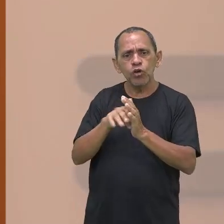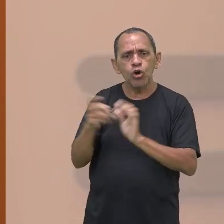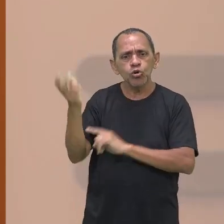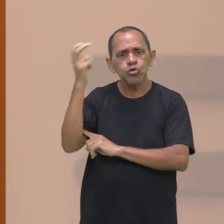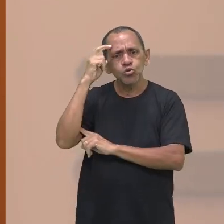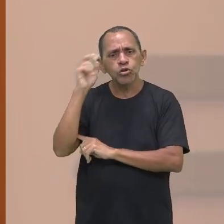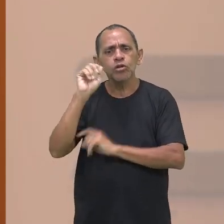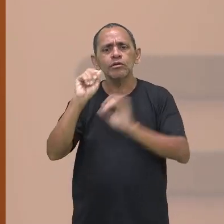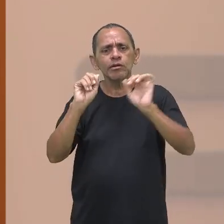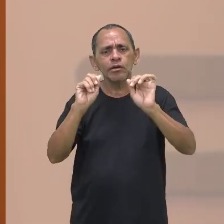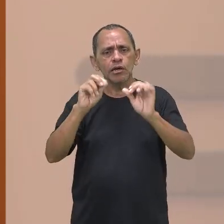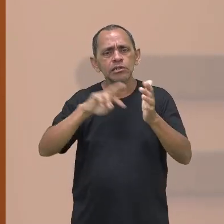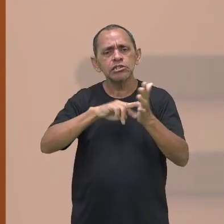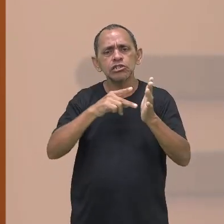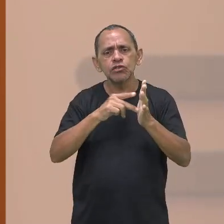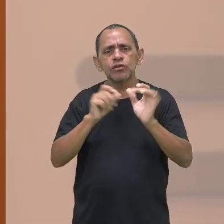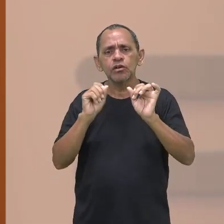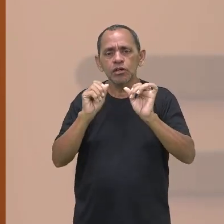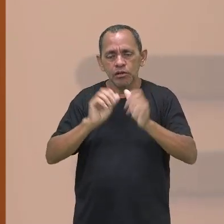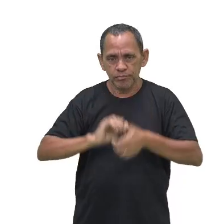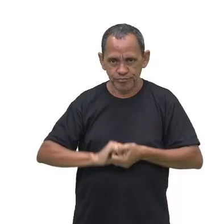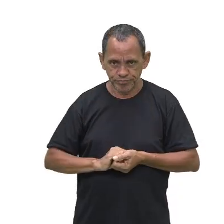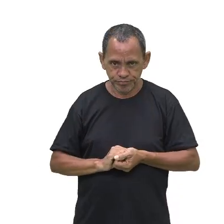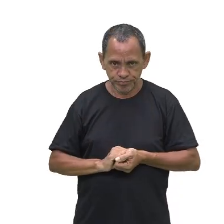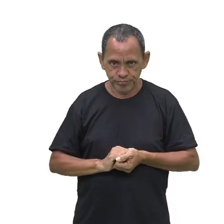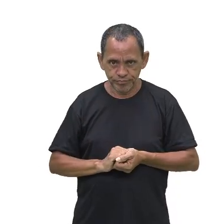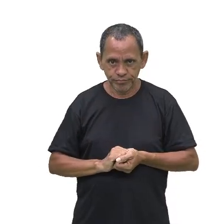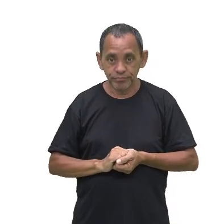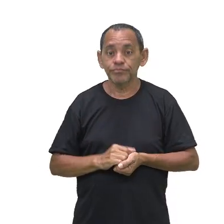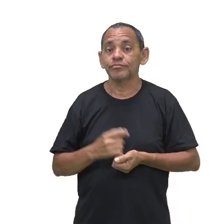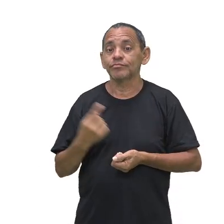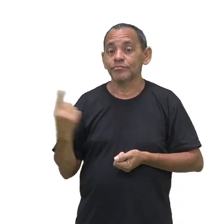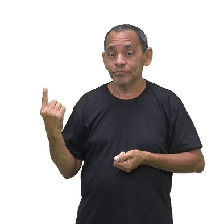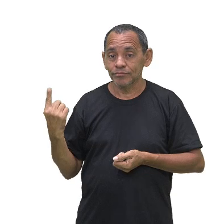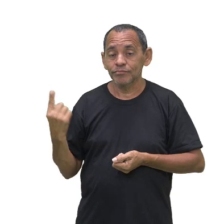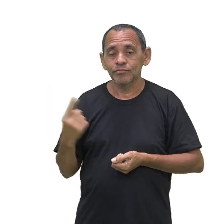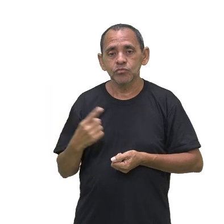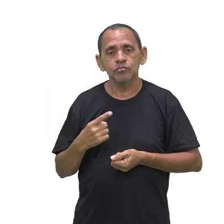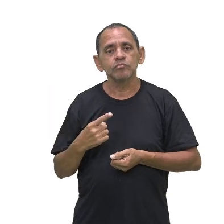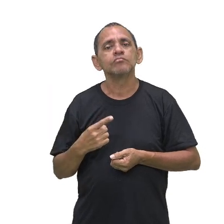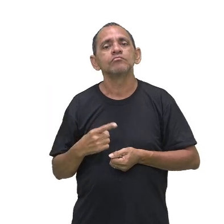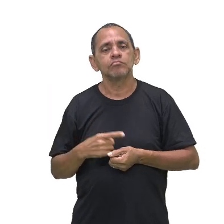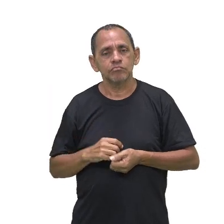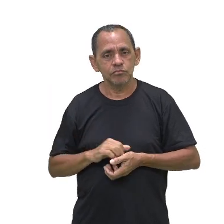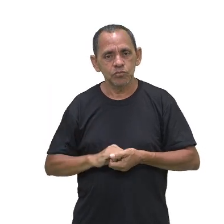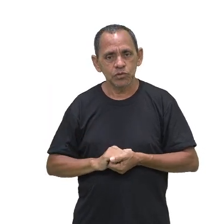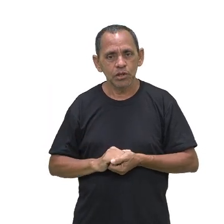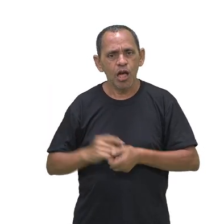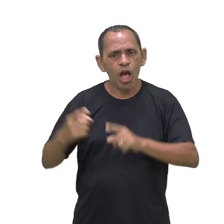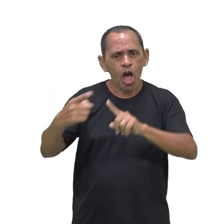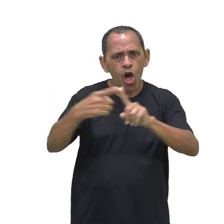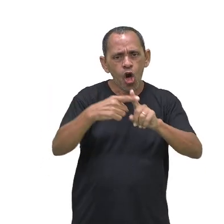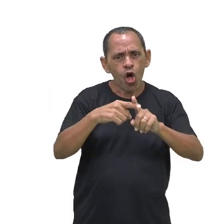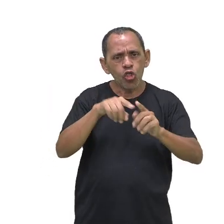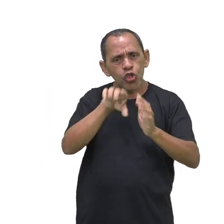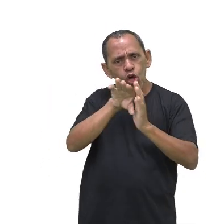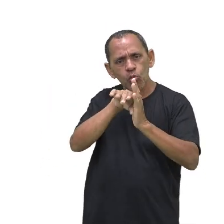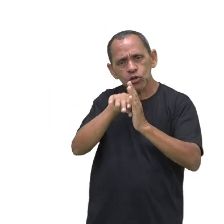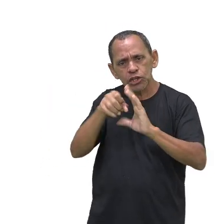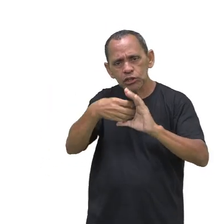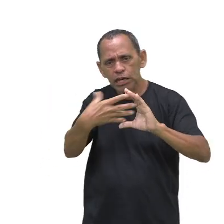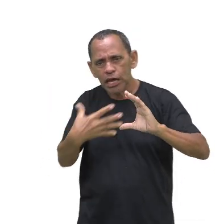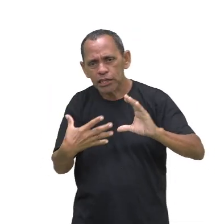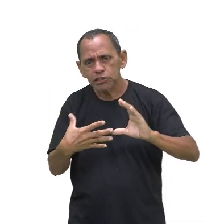afinal de contas, o que é cultura? Cultura é um termo com sentido amplo, que pode